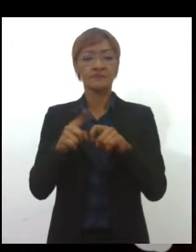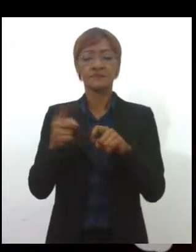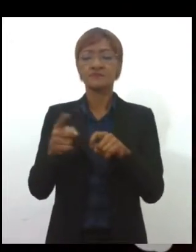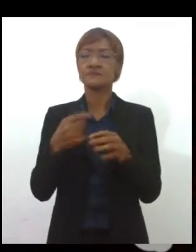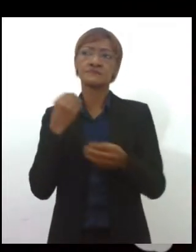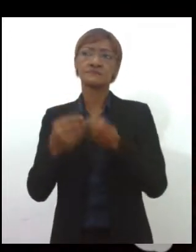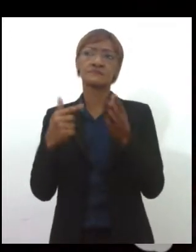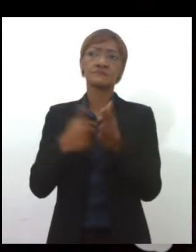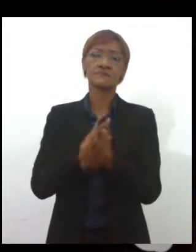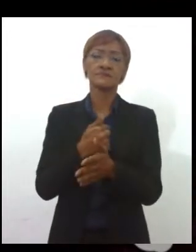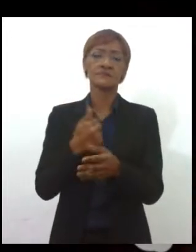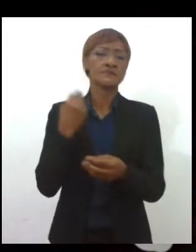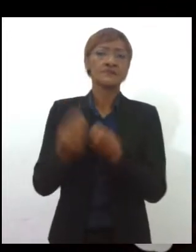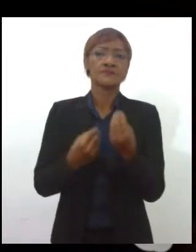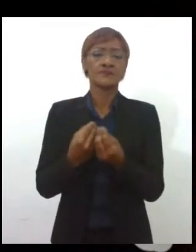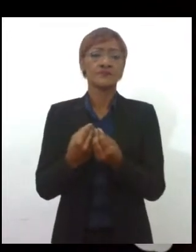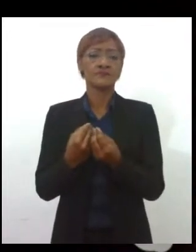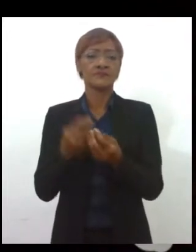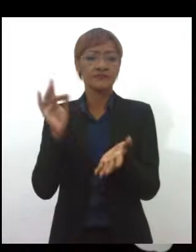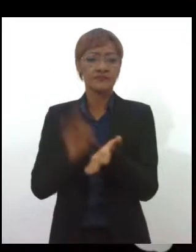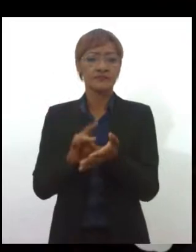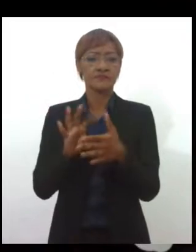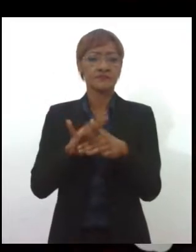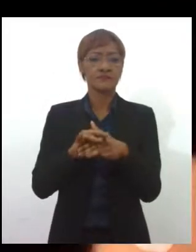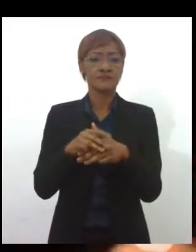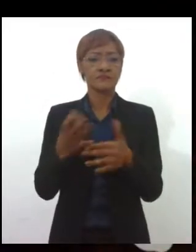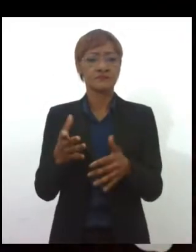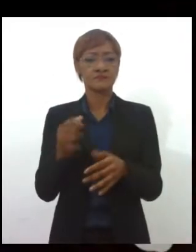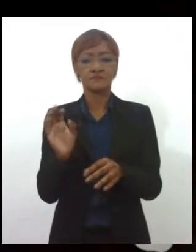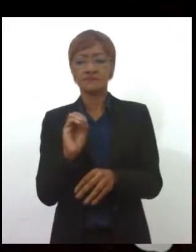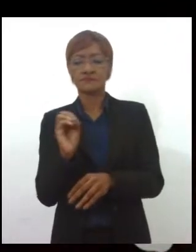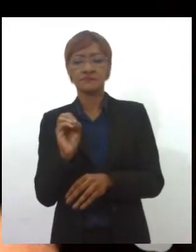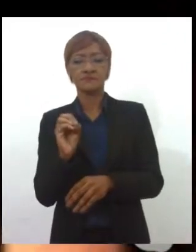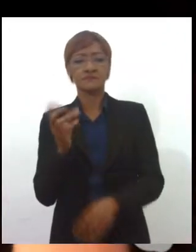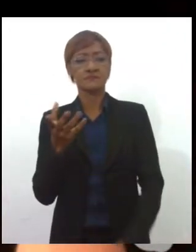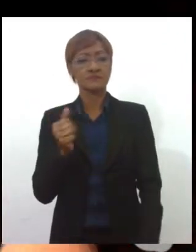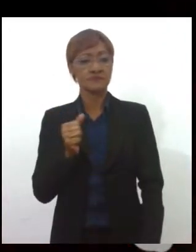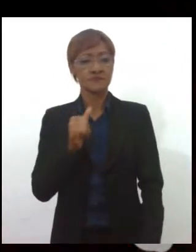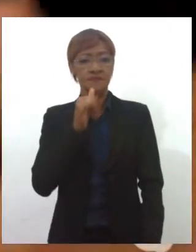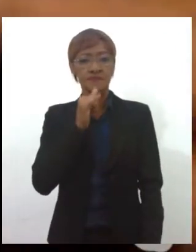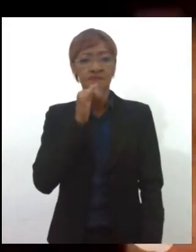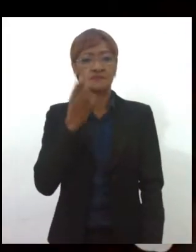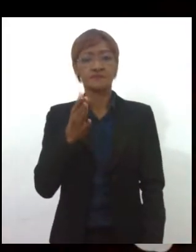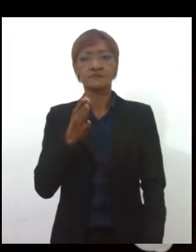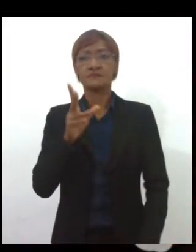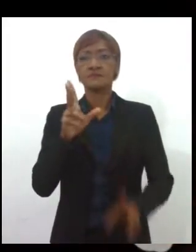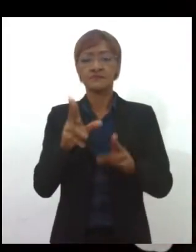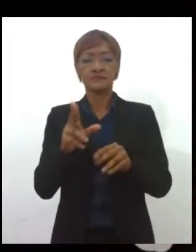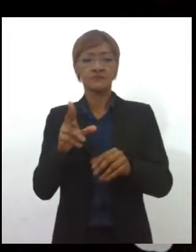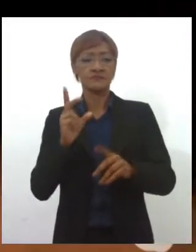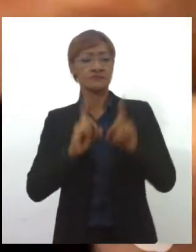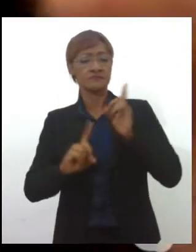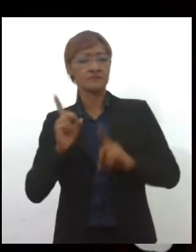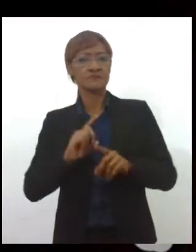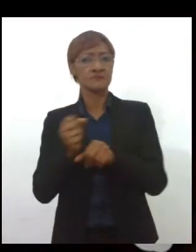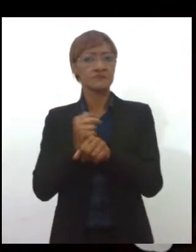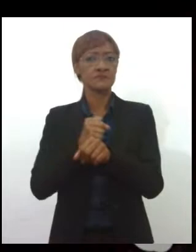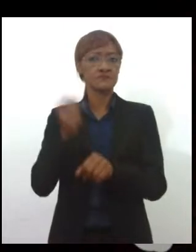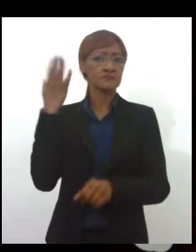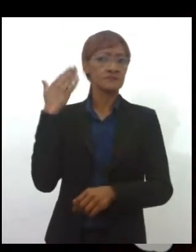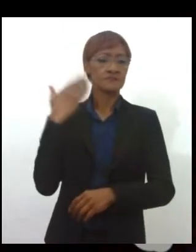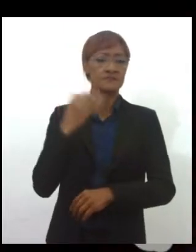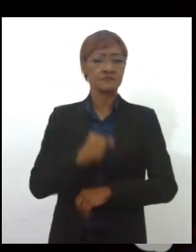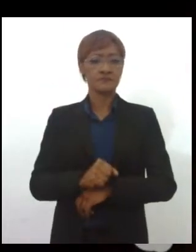é que eu tenho certeza que eu tenho fibromialgia já que não aparece nos exames? E eu trago o exemplo da depressão, que até alguns anos atrás também ninguém